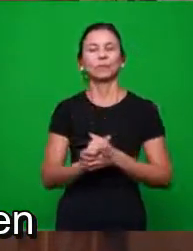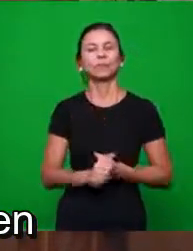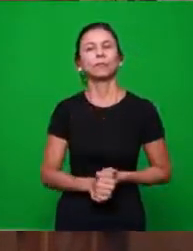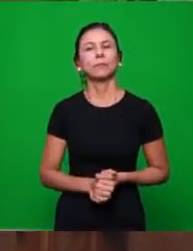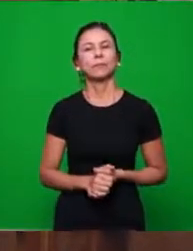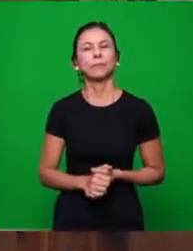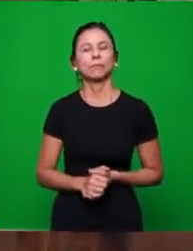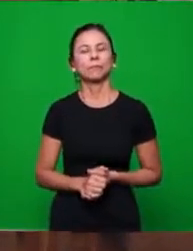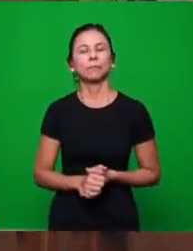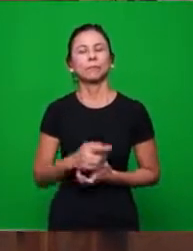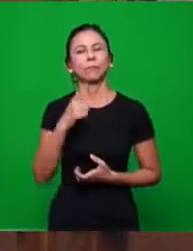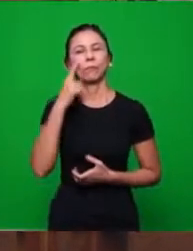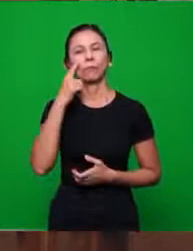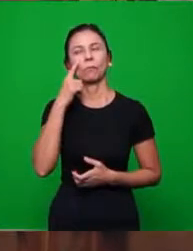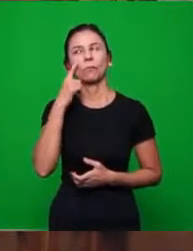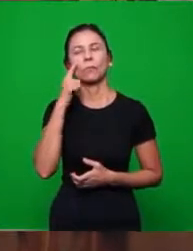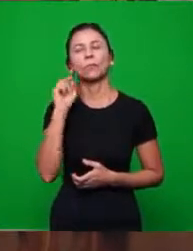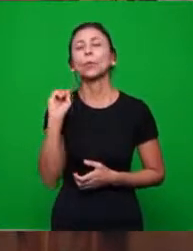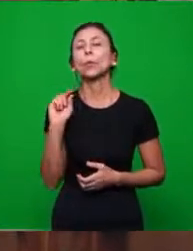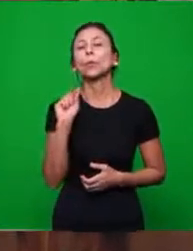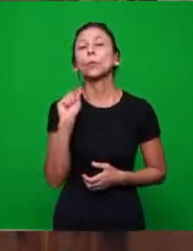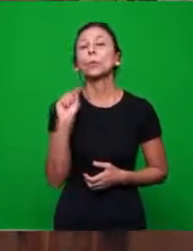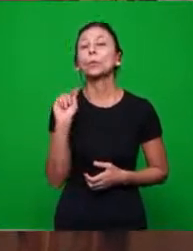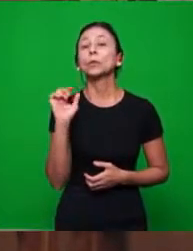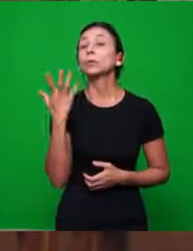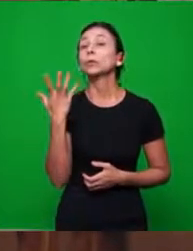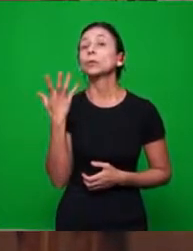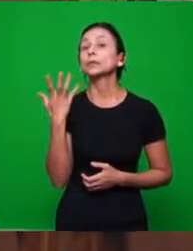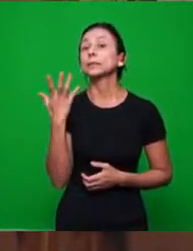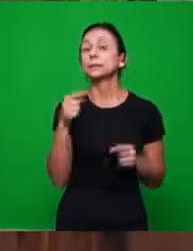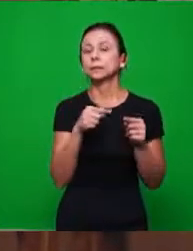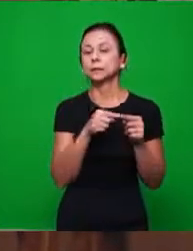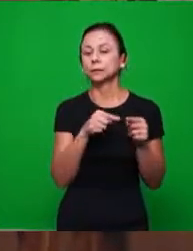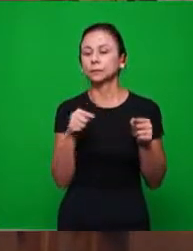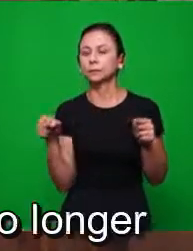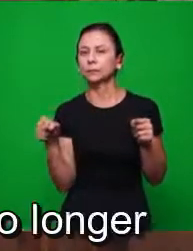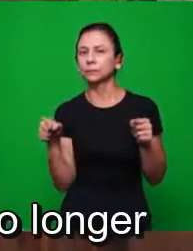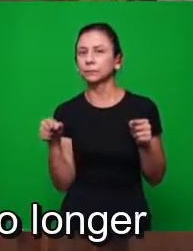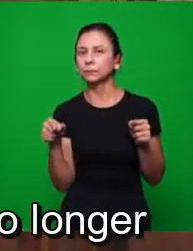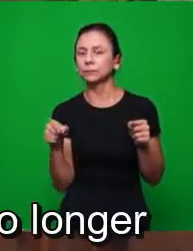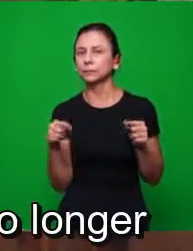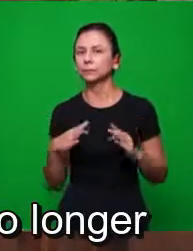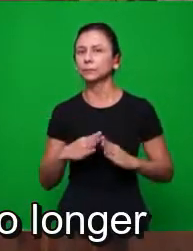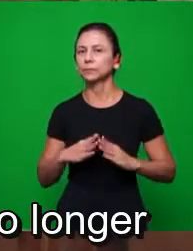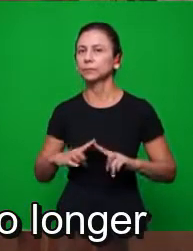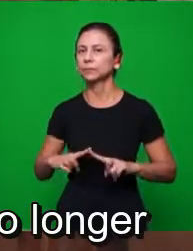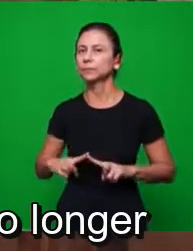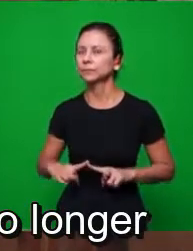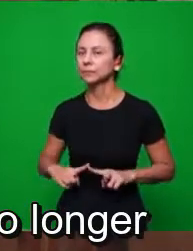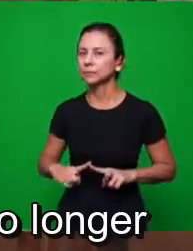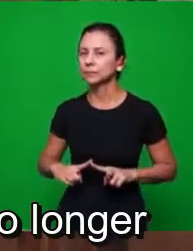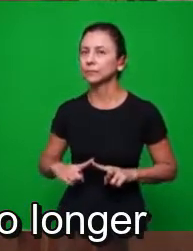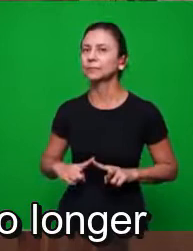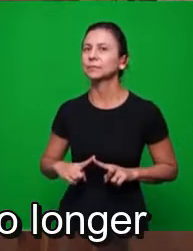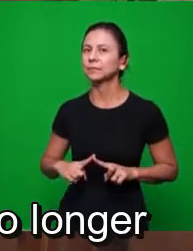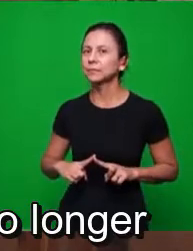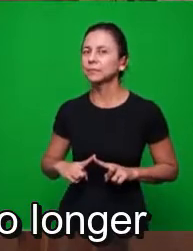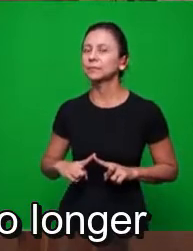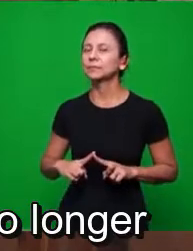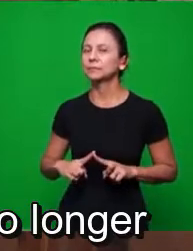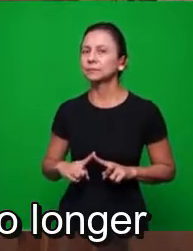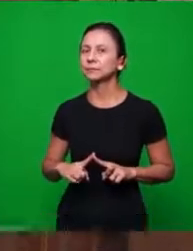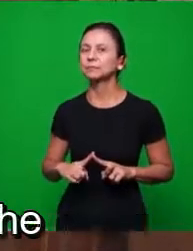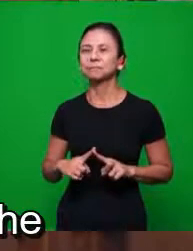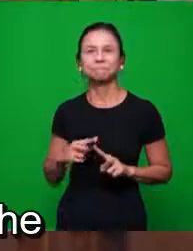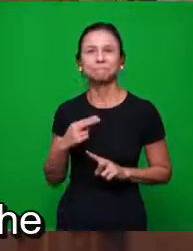Para os irmãos verem o que é que aconteceu nesse período, já que a igreja tinha se manifestar,